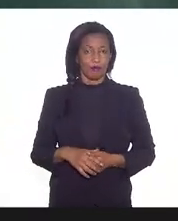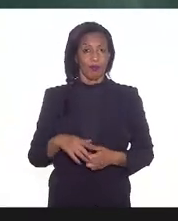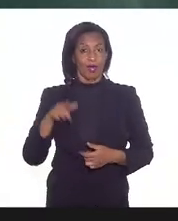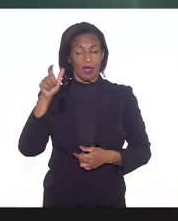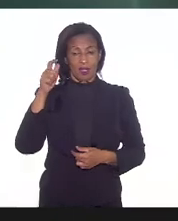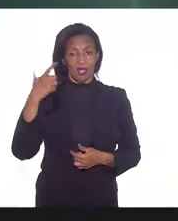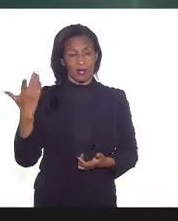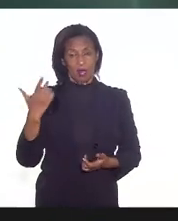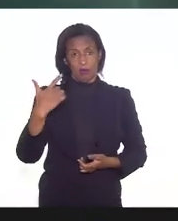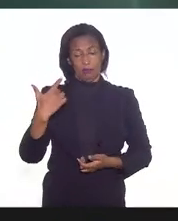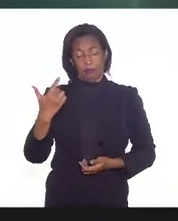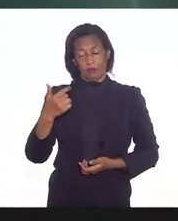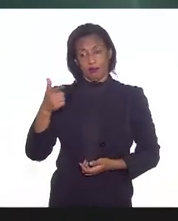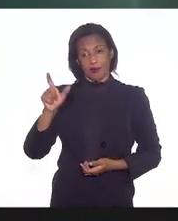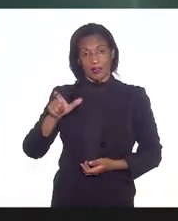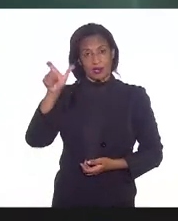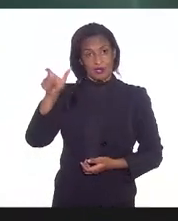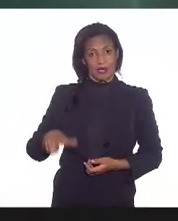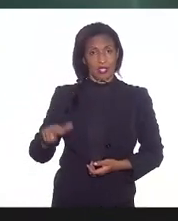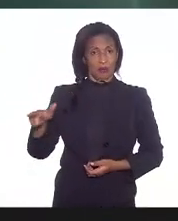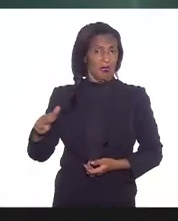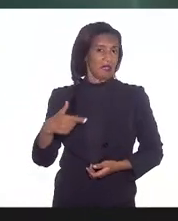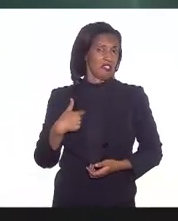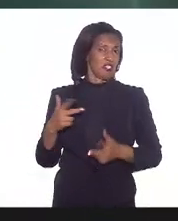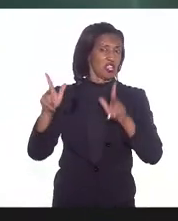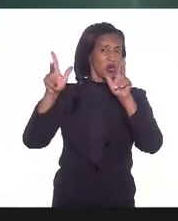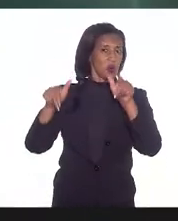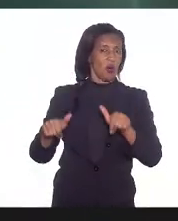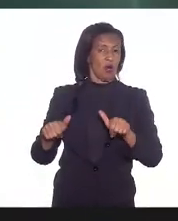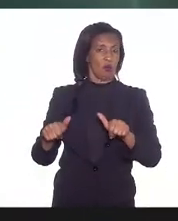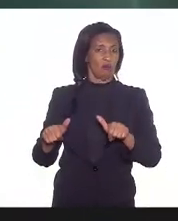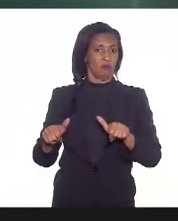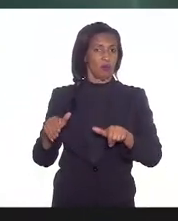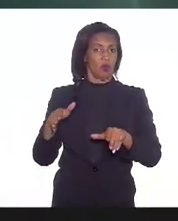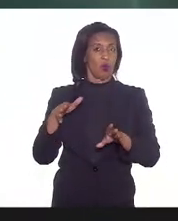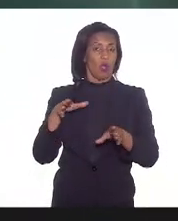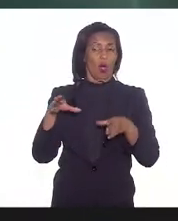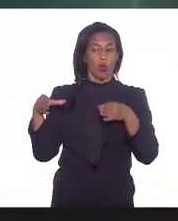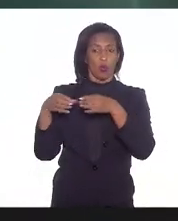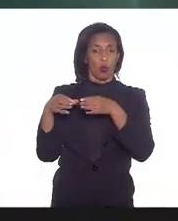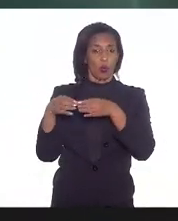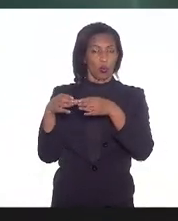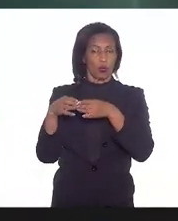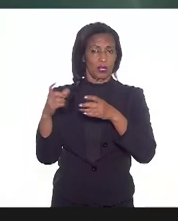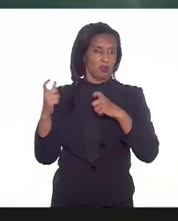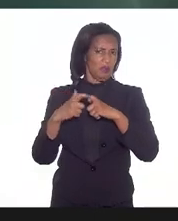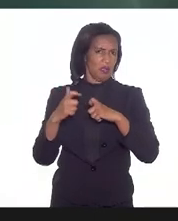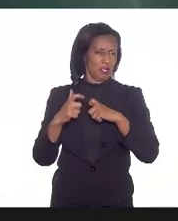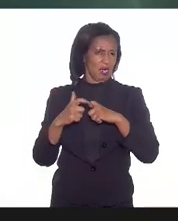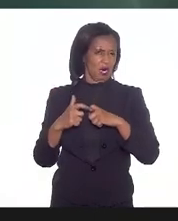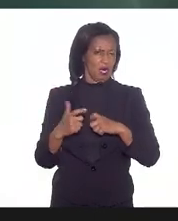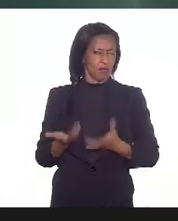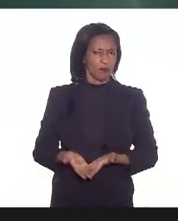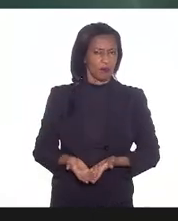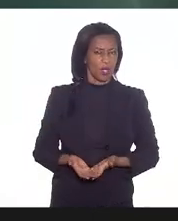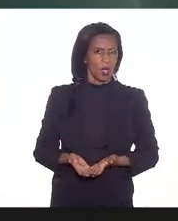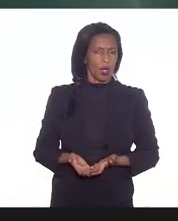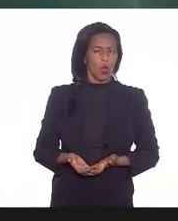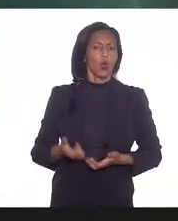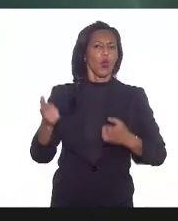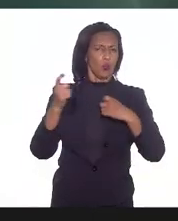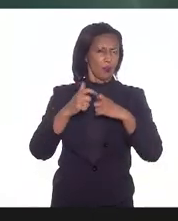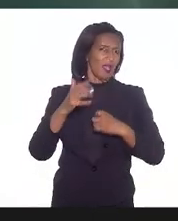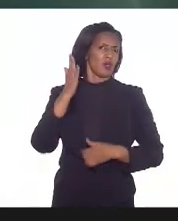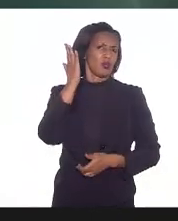nossa posição é a mesma do Conselho Federal de Medicina o médico tem liberdade com a sua prescrição ele deve individualizar essa